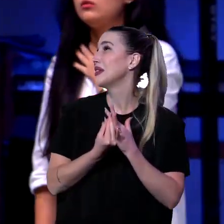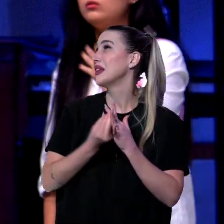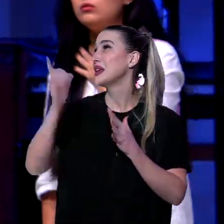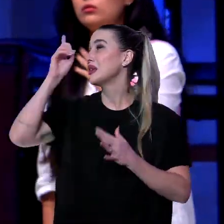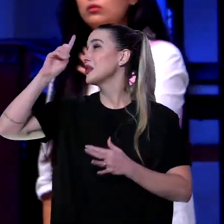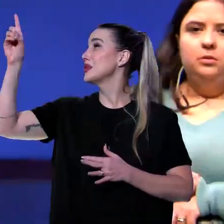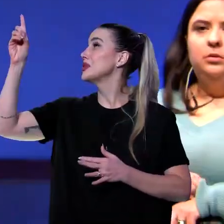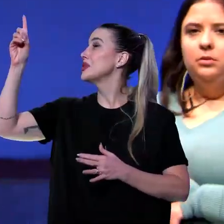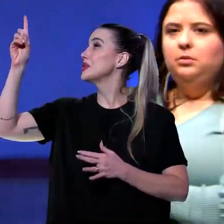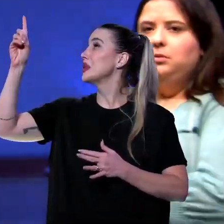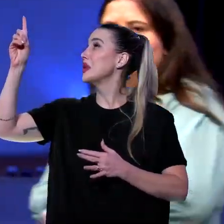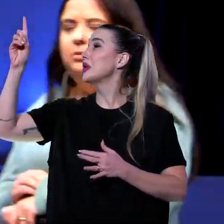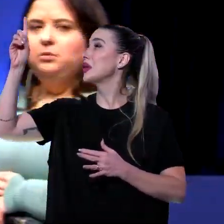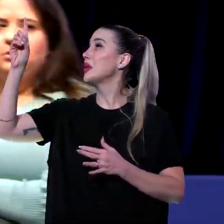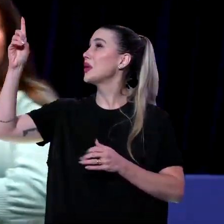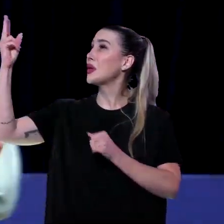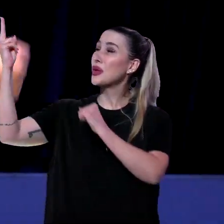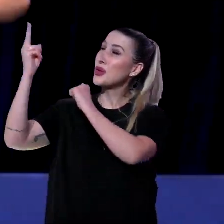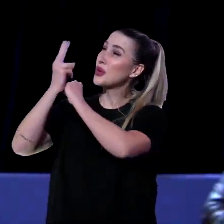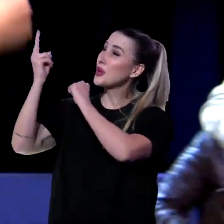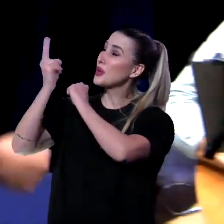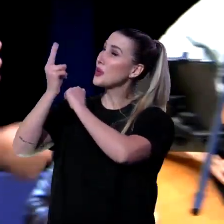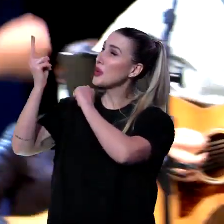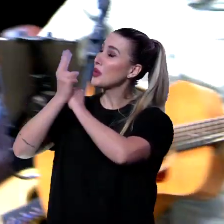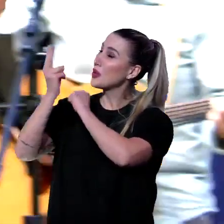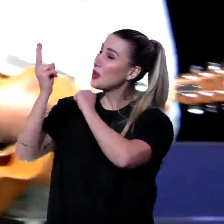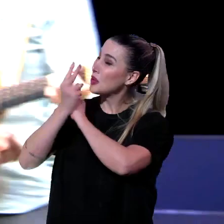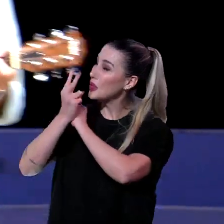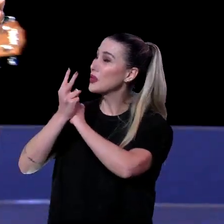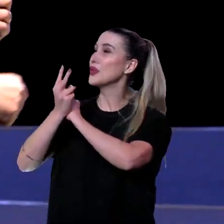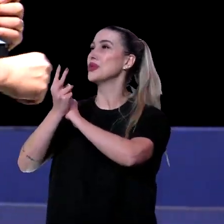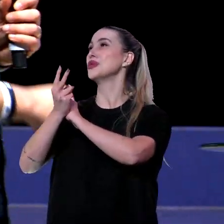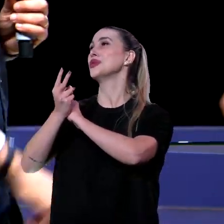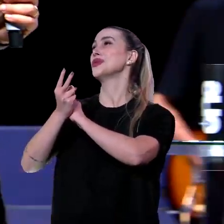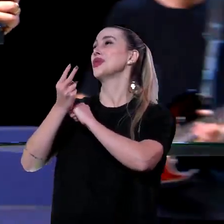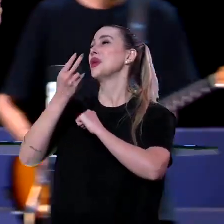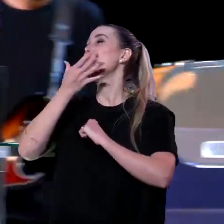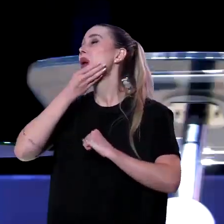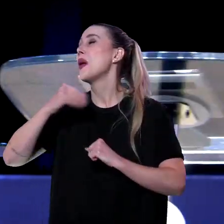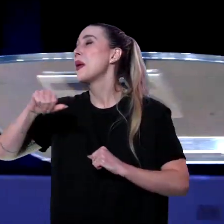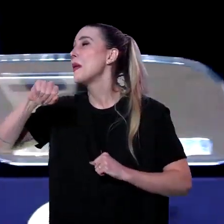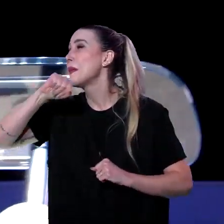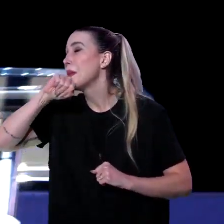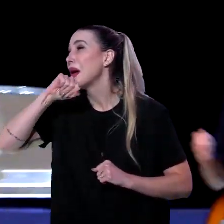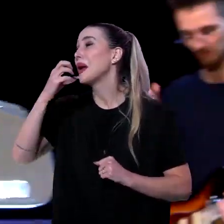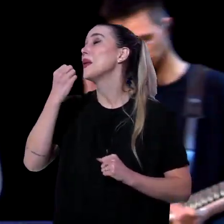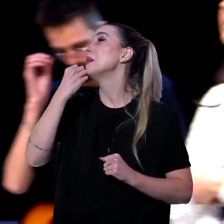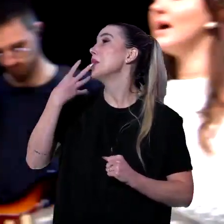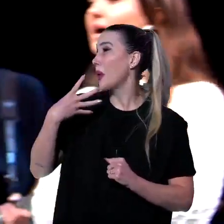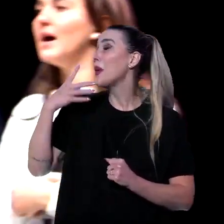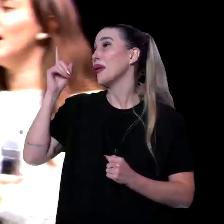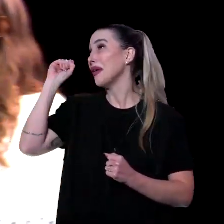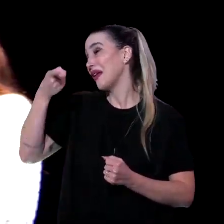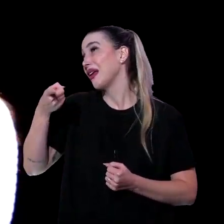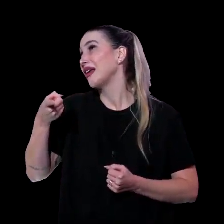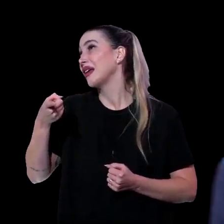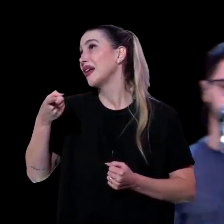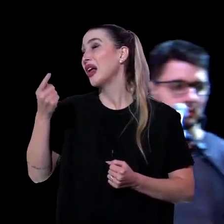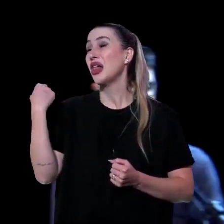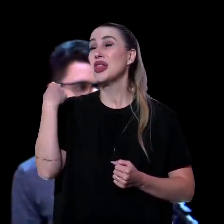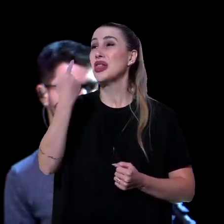ansiedades. E que o Senhor cuide como o Pai bondoso que o Senhor é. Eu te peço Deus que nós sejamos